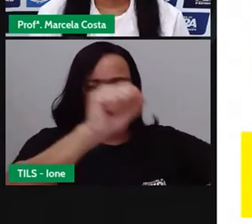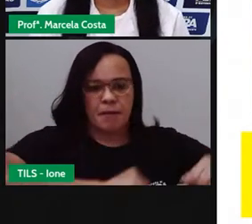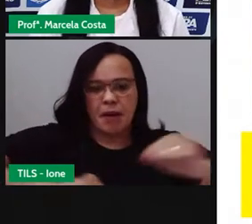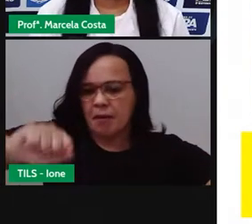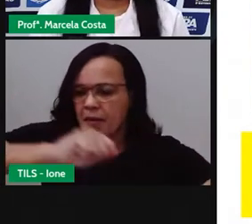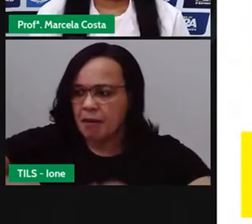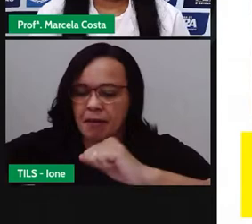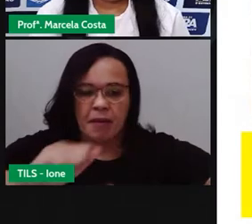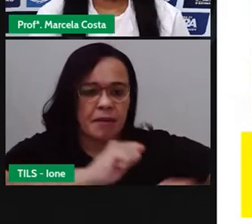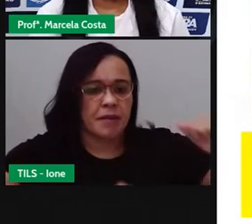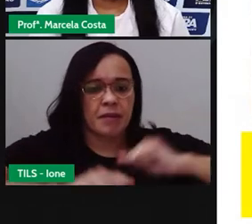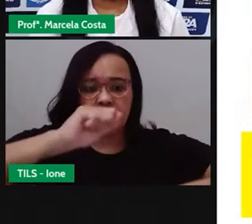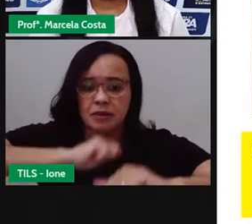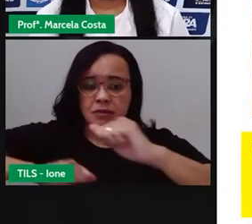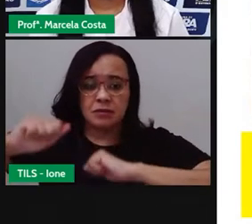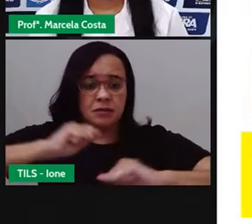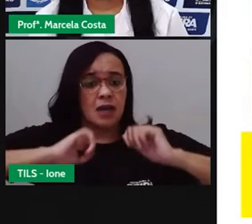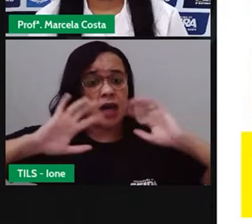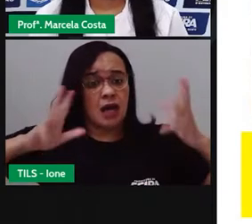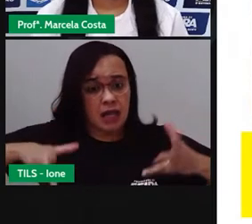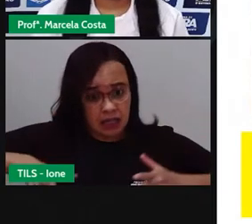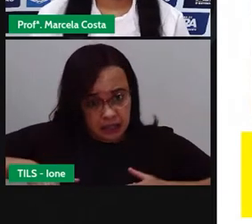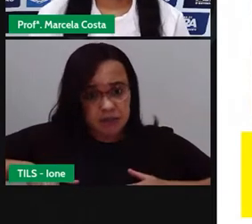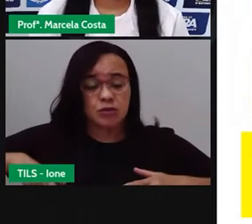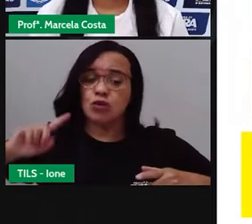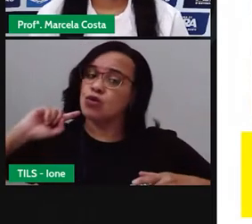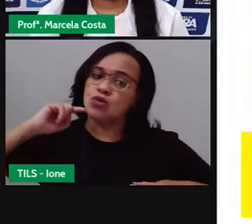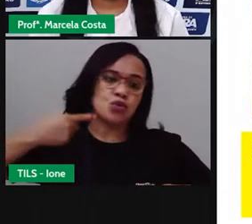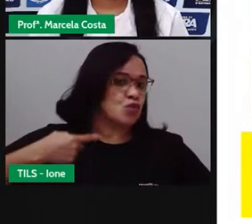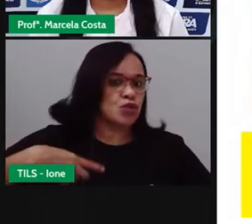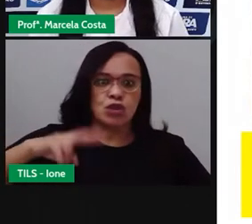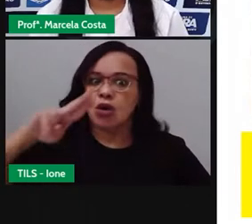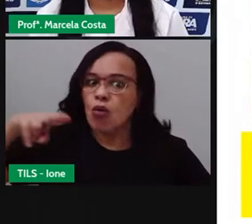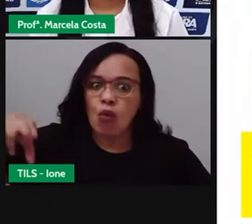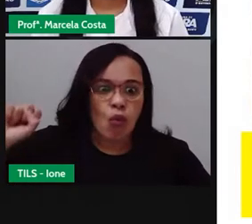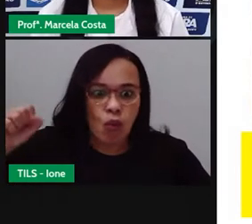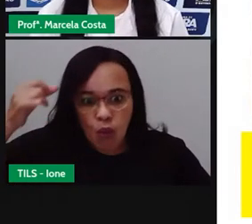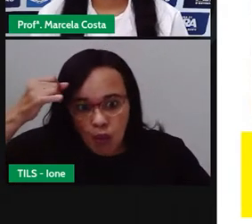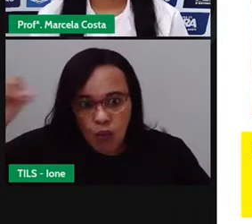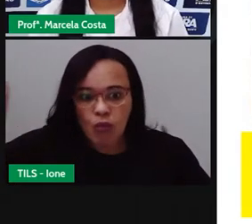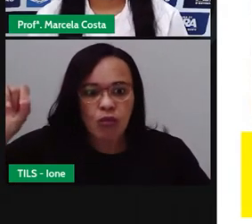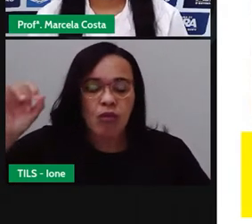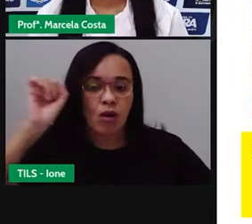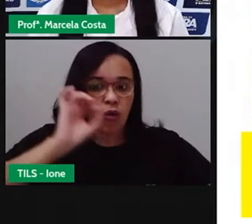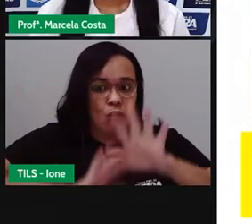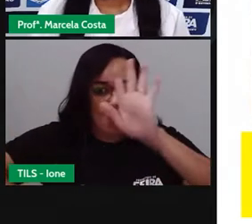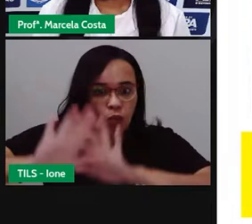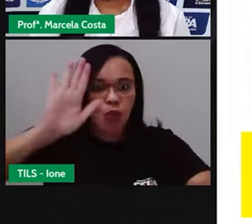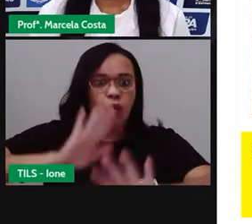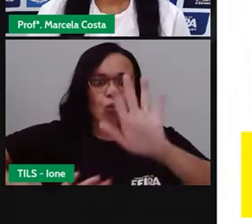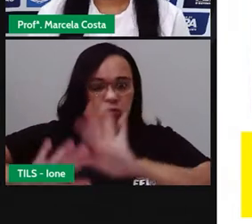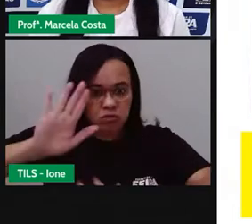não pode ter acumulo de sujeira, de verduras, né, recheio de verduras e frutas,